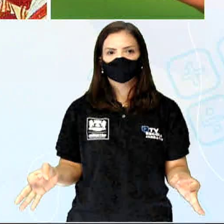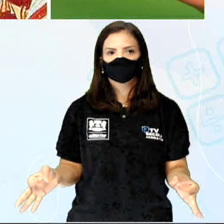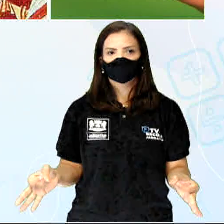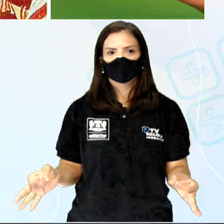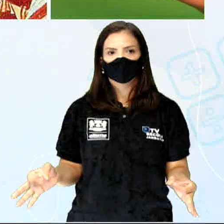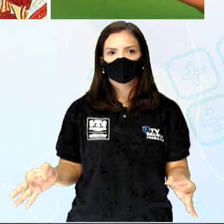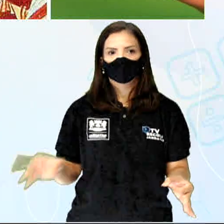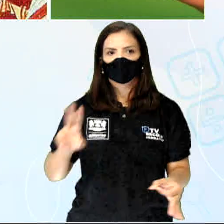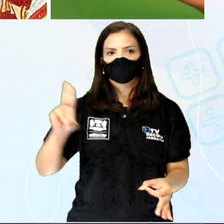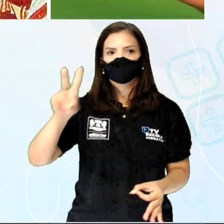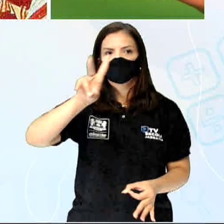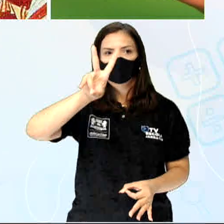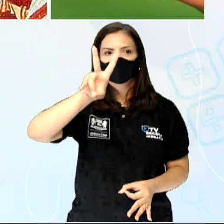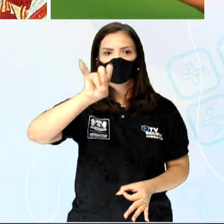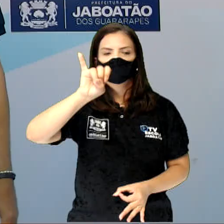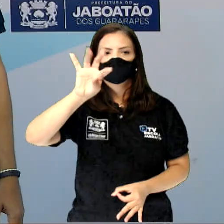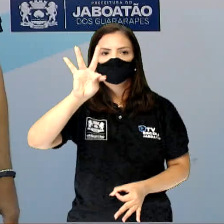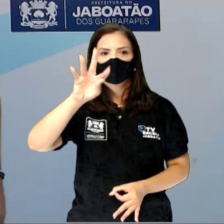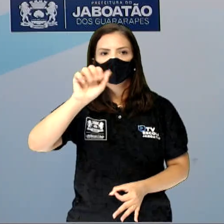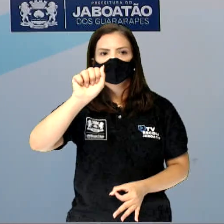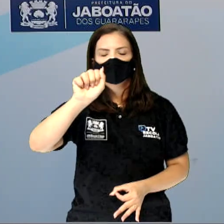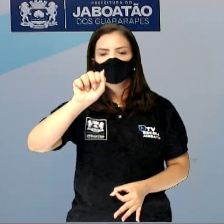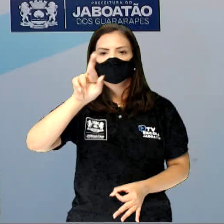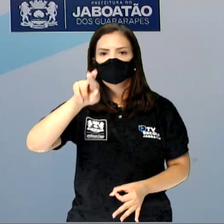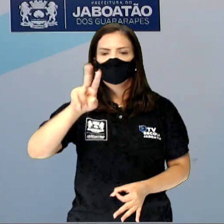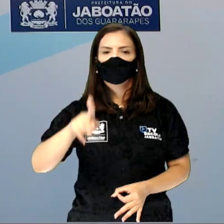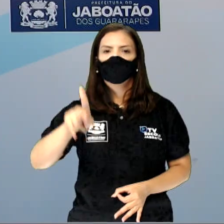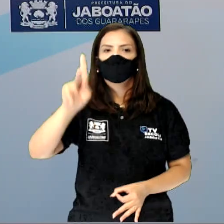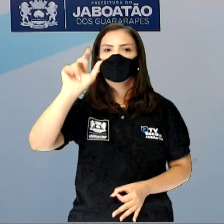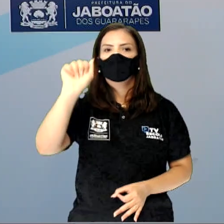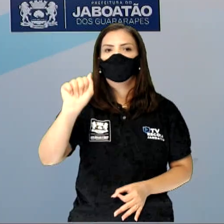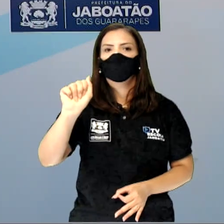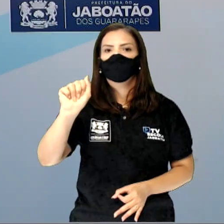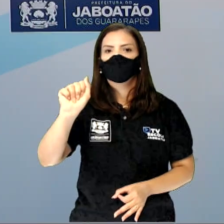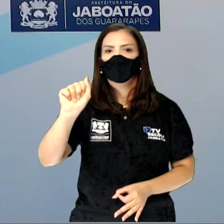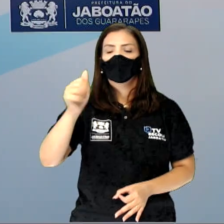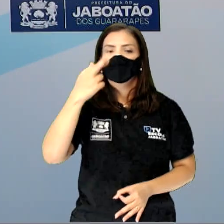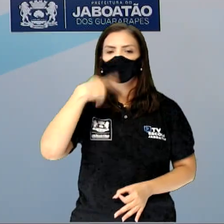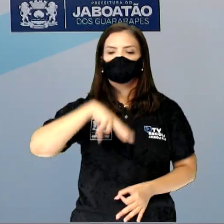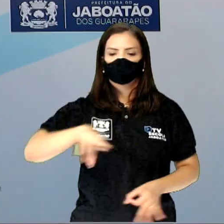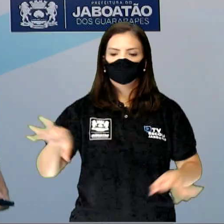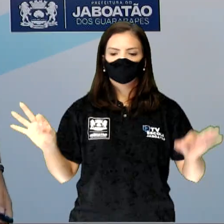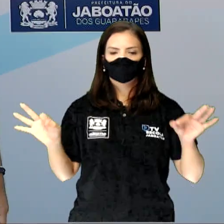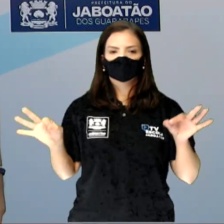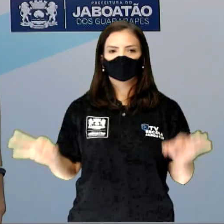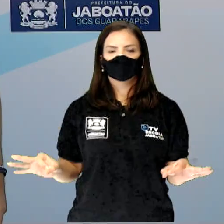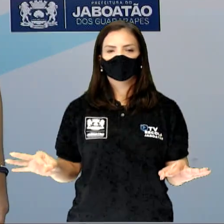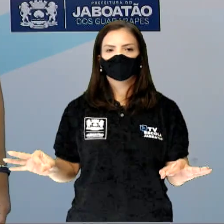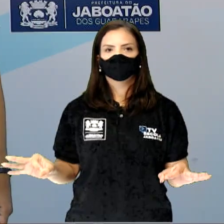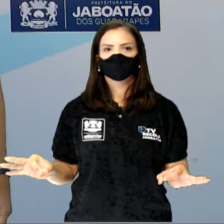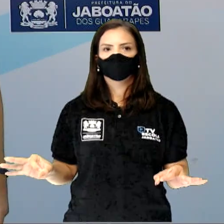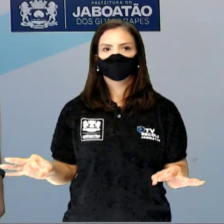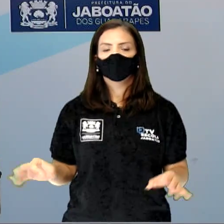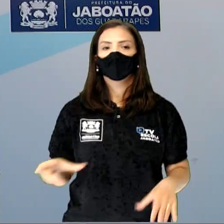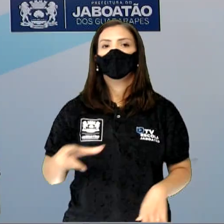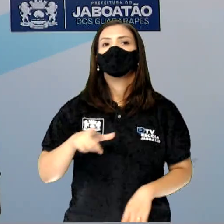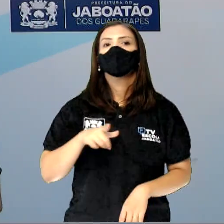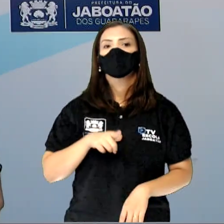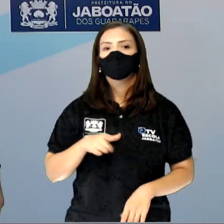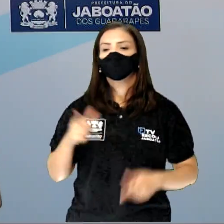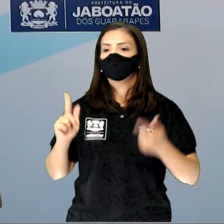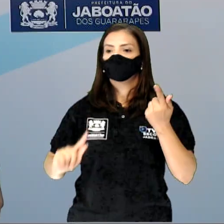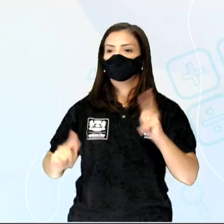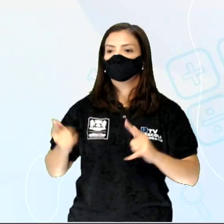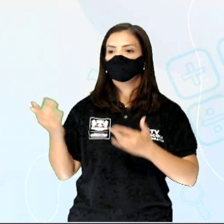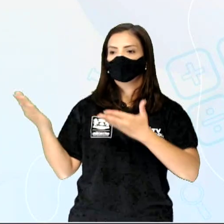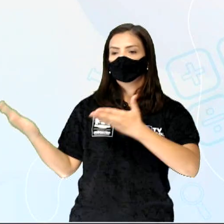de... ok? Beleza? E aqui a gente tem esse aqui, né? Que é o telefone, que